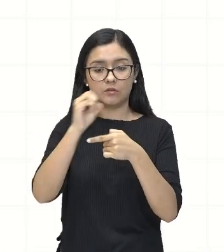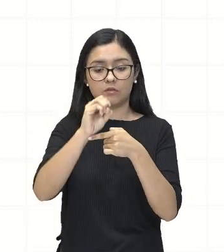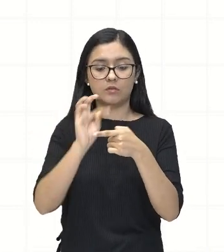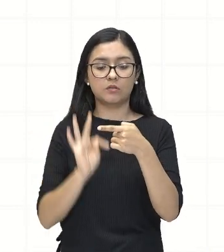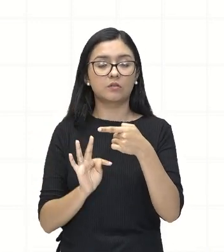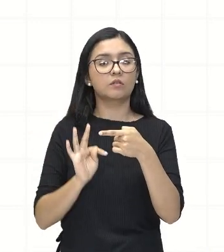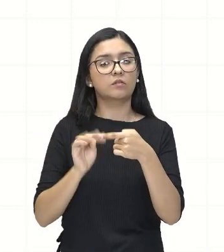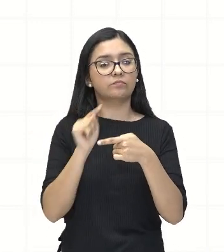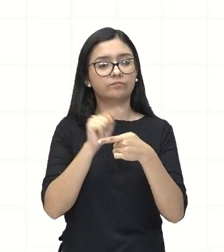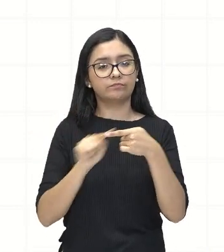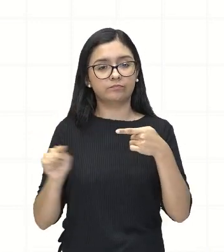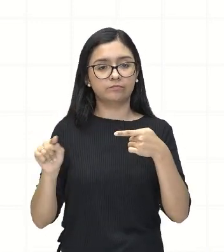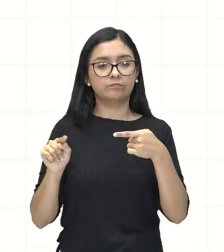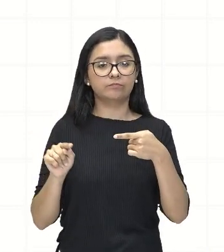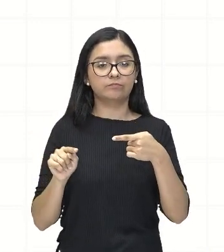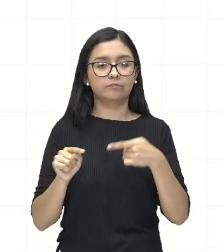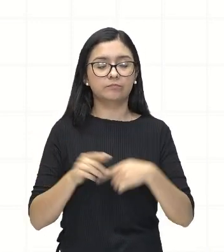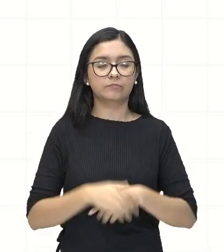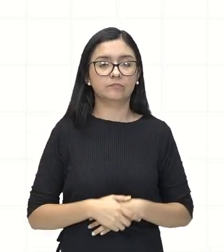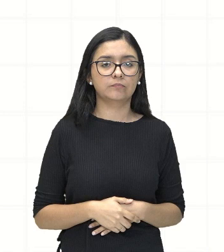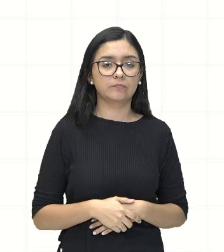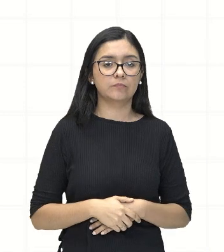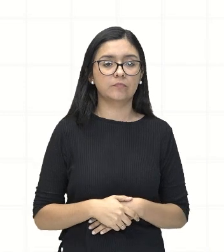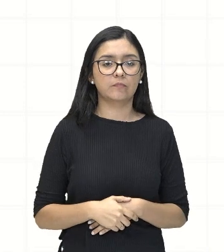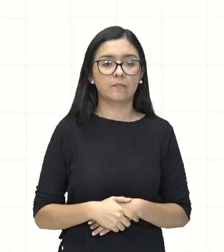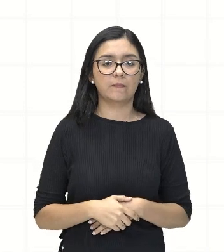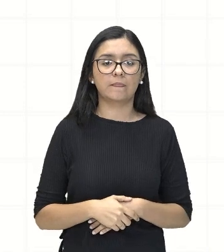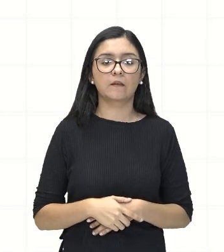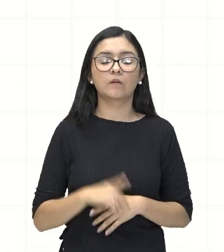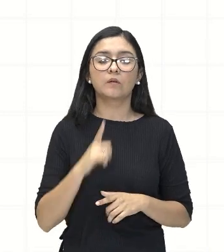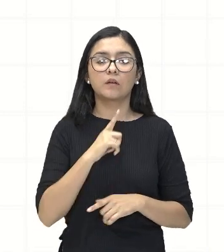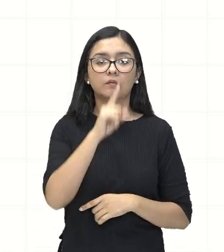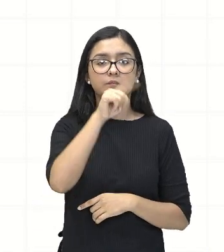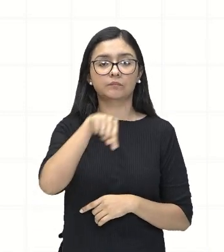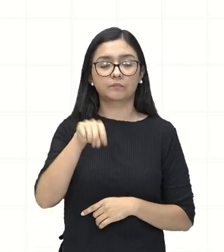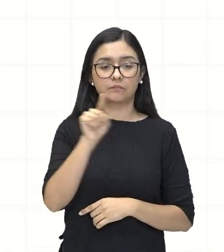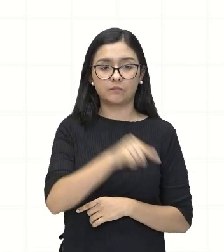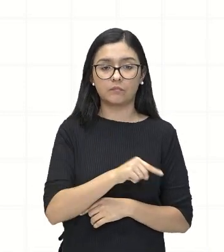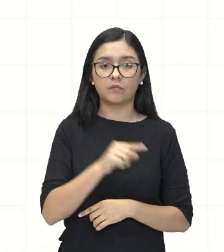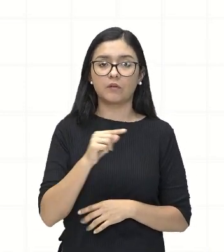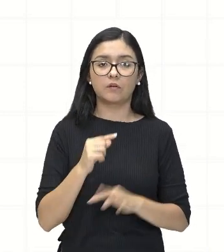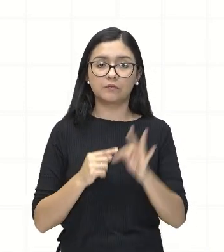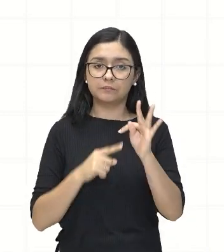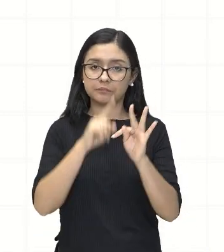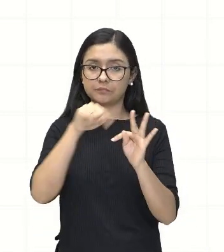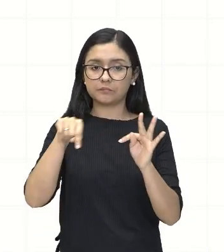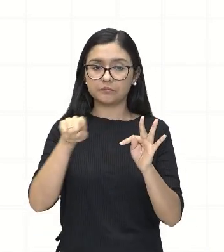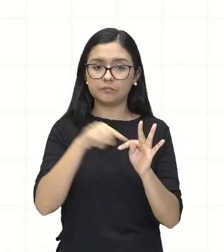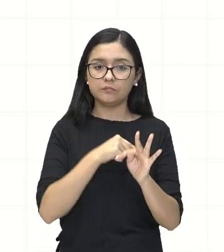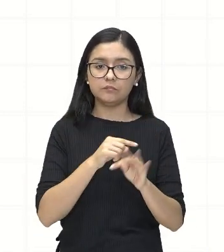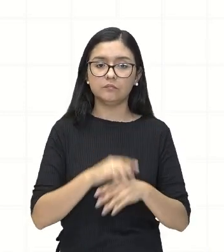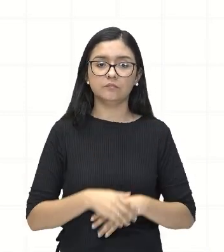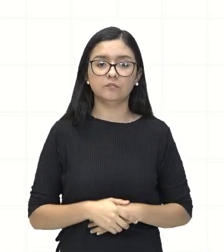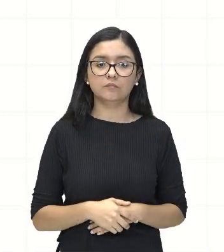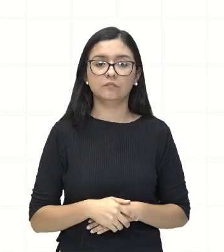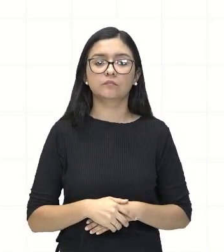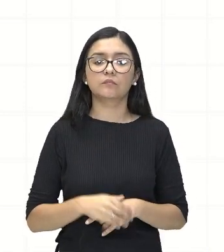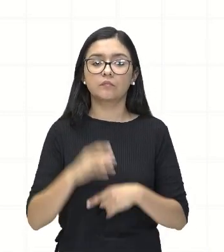dividimos aqui tudo por T, corta, zero dividido por T é o próprio zero.